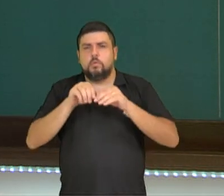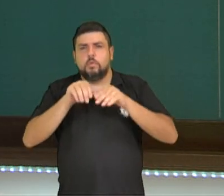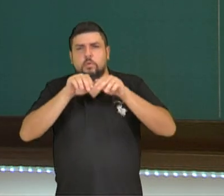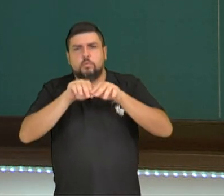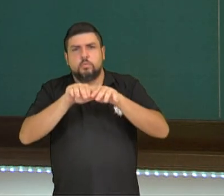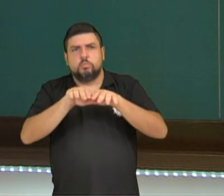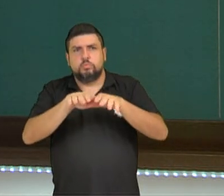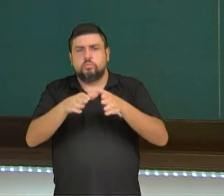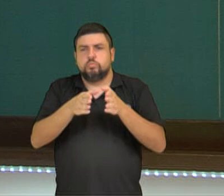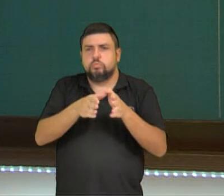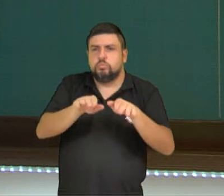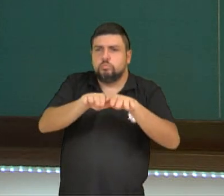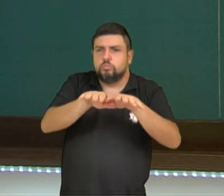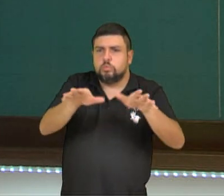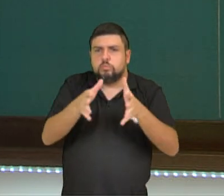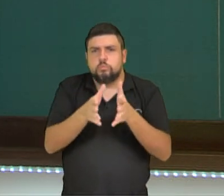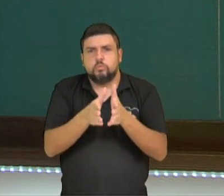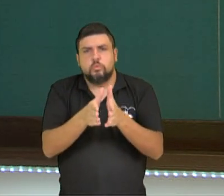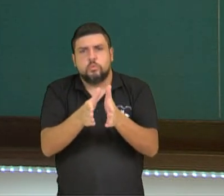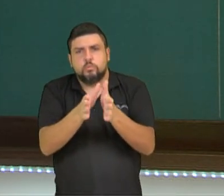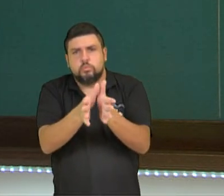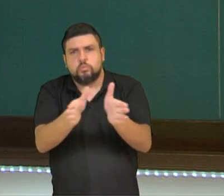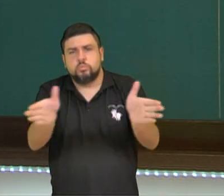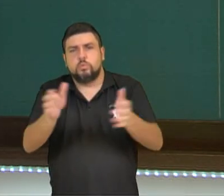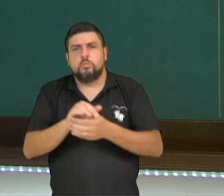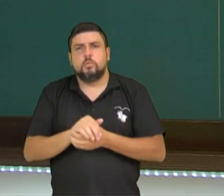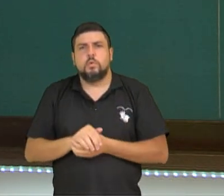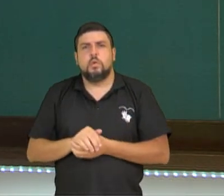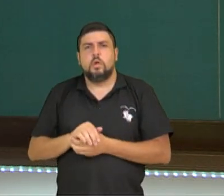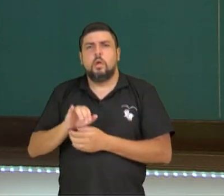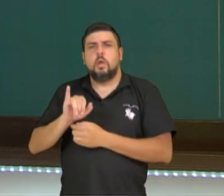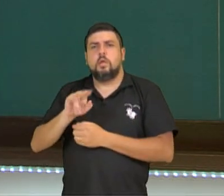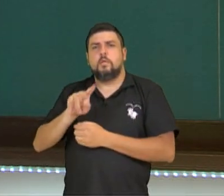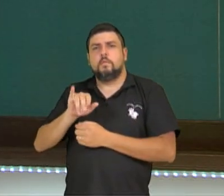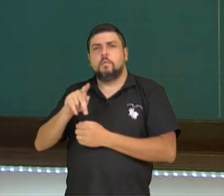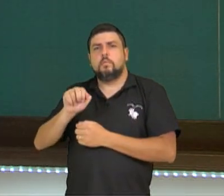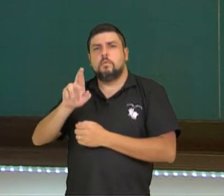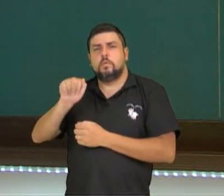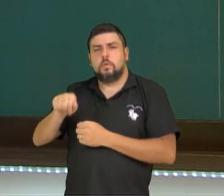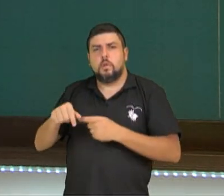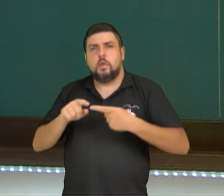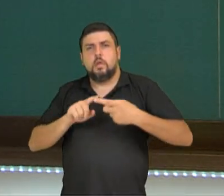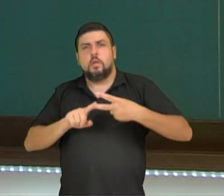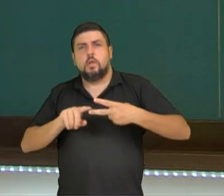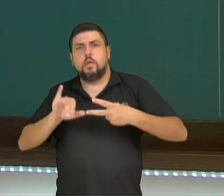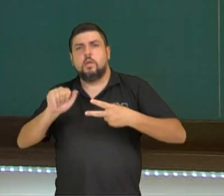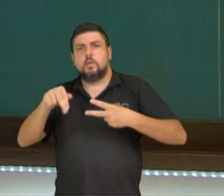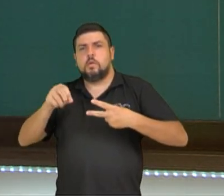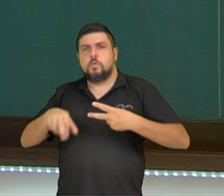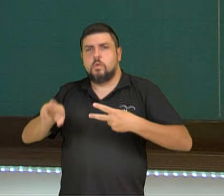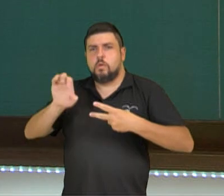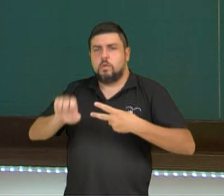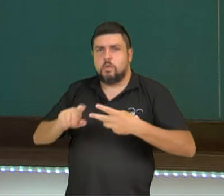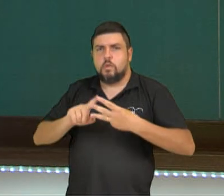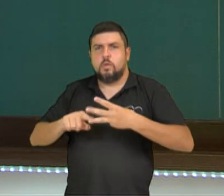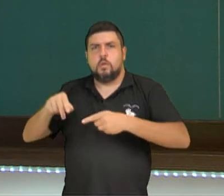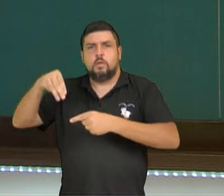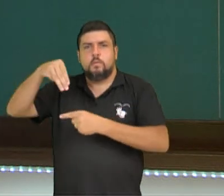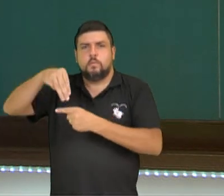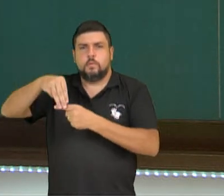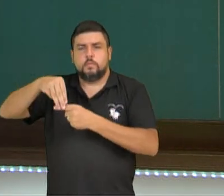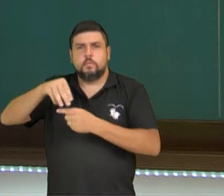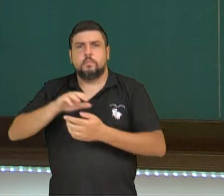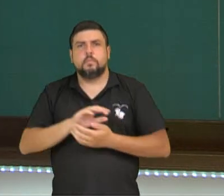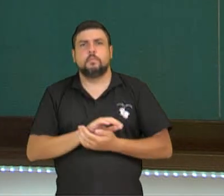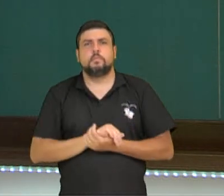cidades ali como Ivaiporã, Cianorte e Maringá, pertencendo a esta bacia hidrográfica.